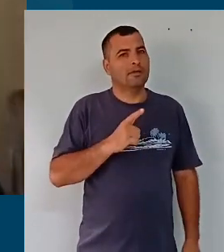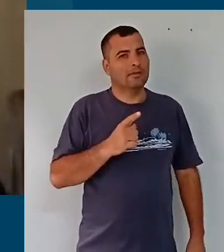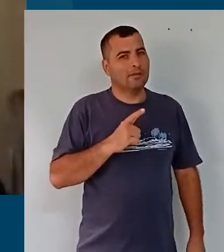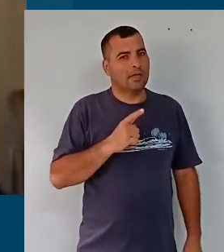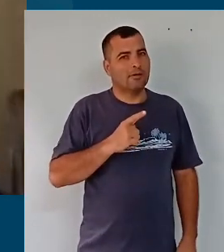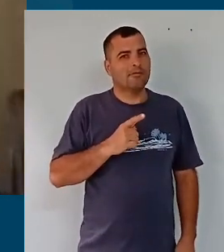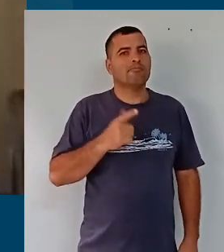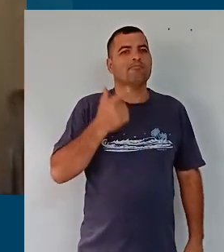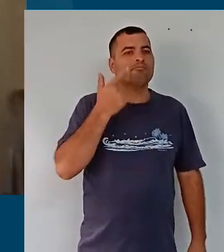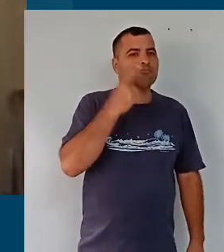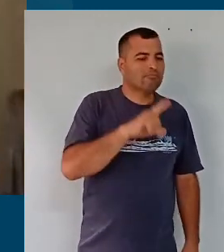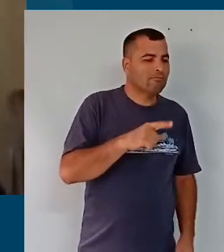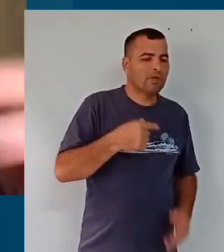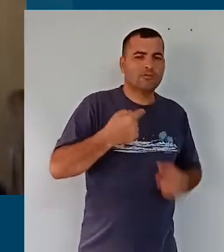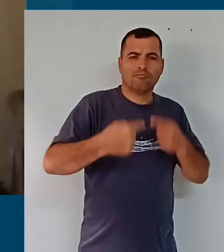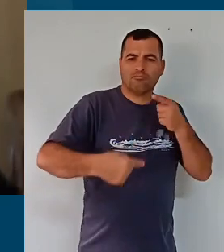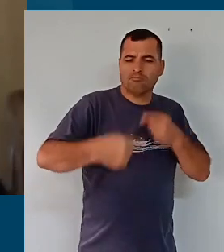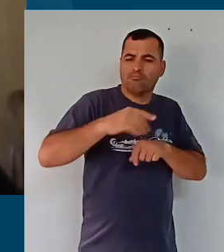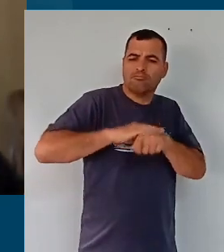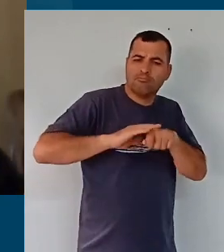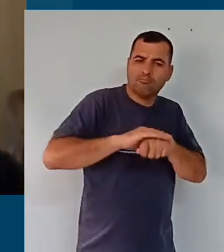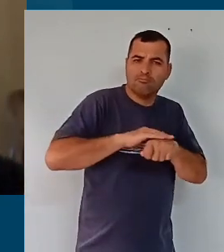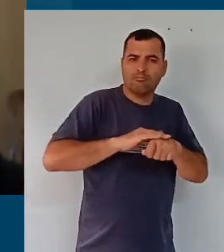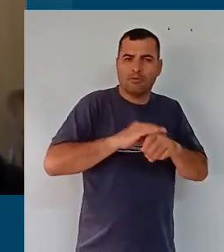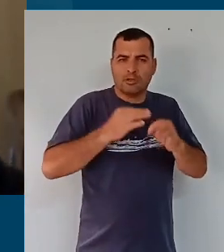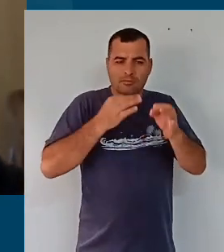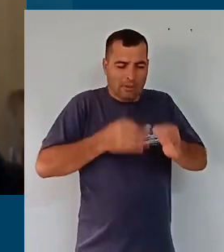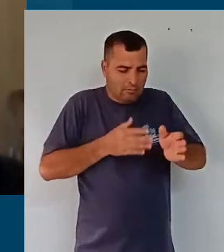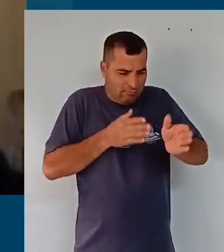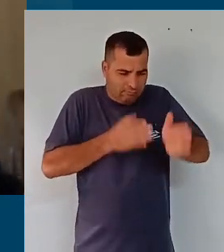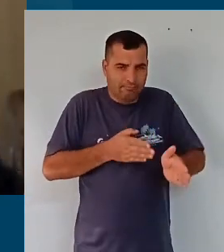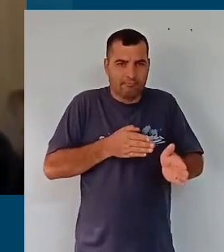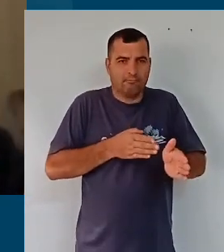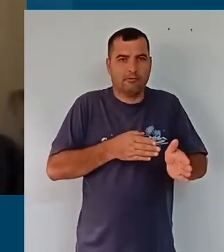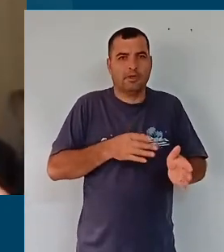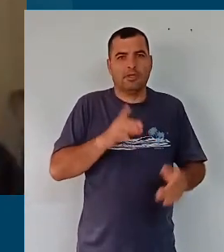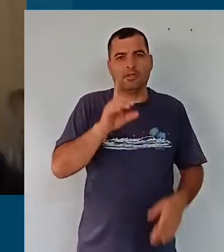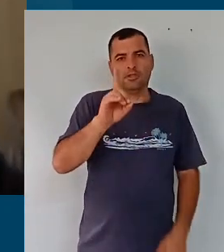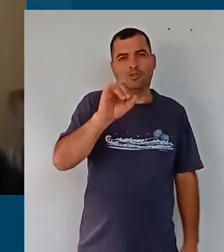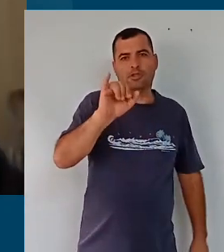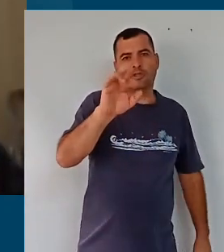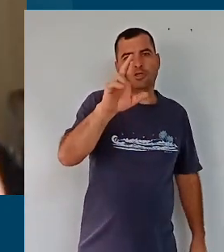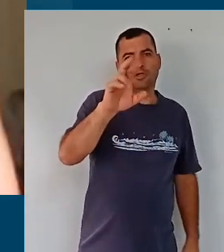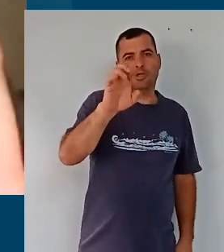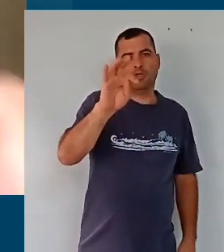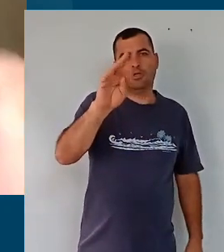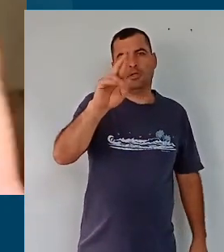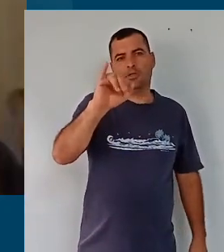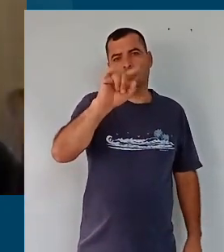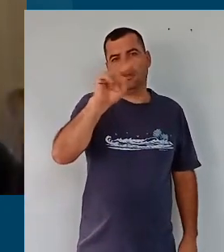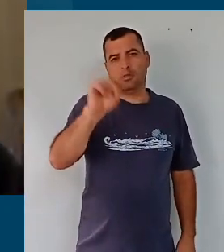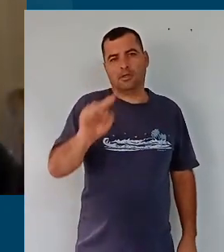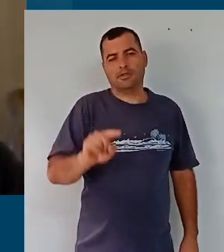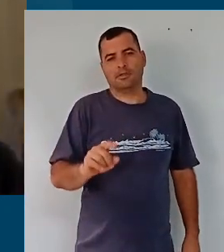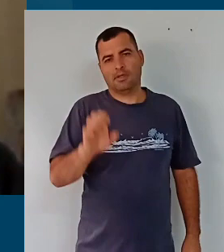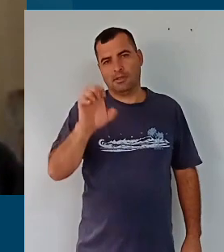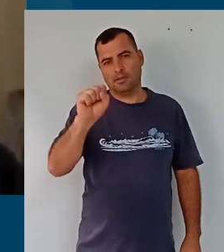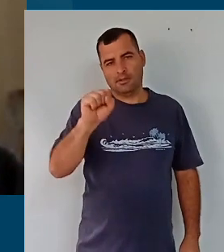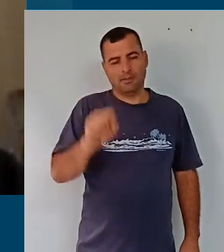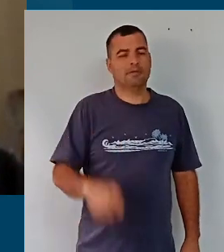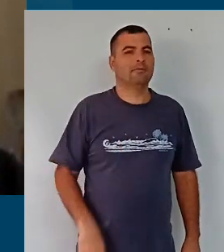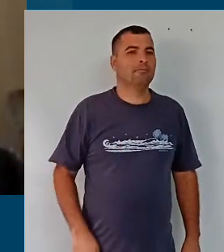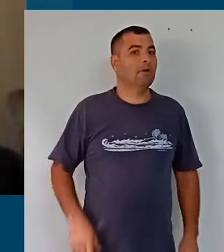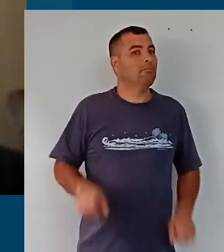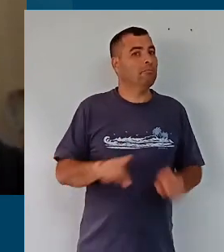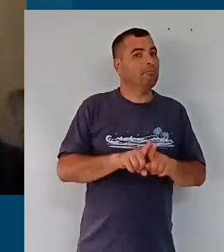perspectiva de discussão para alinhar as diretrizes municipais. Mas tem algo que, neste momento, é